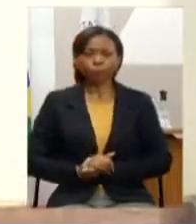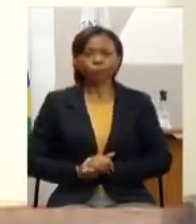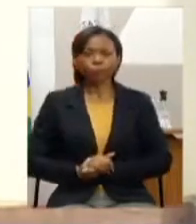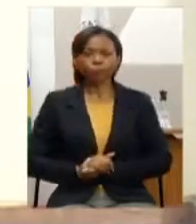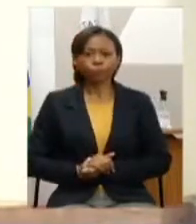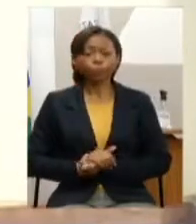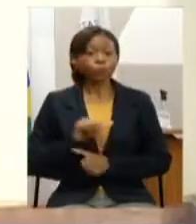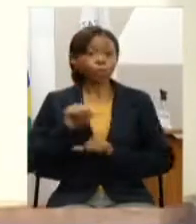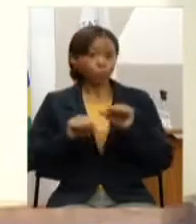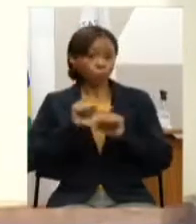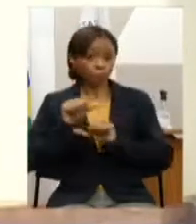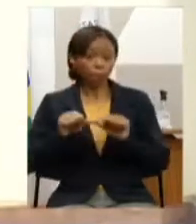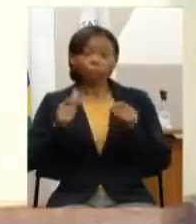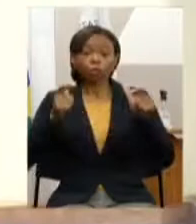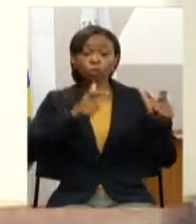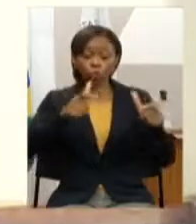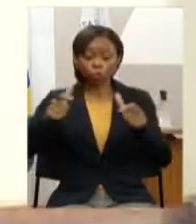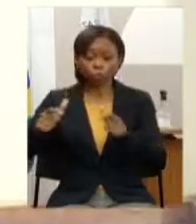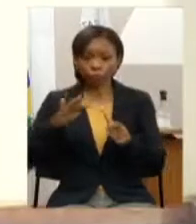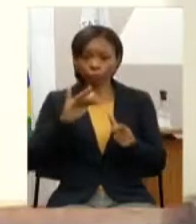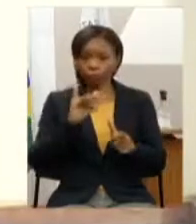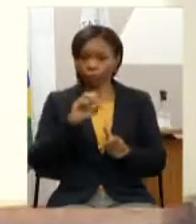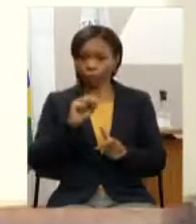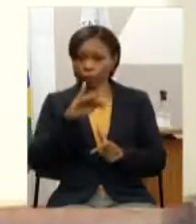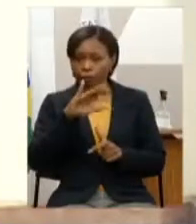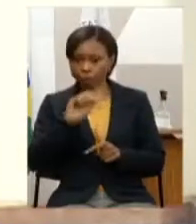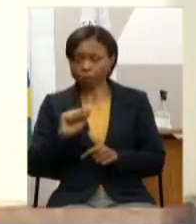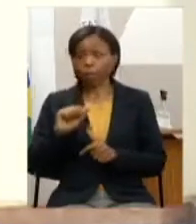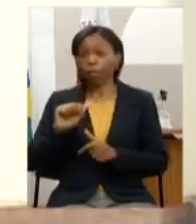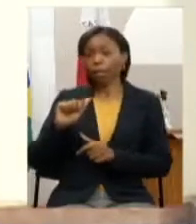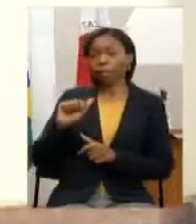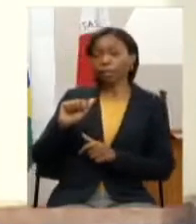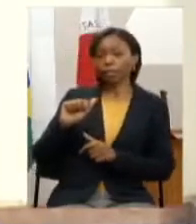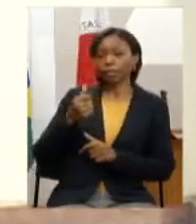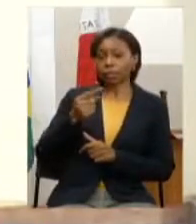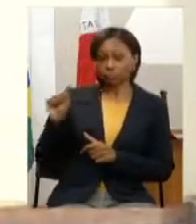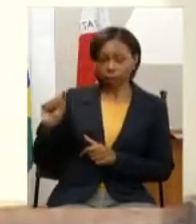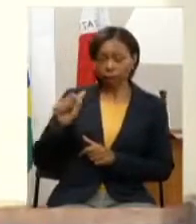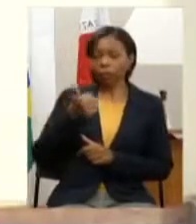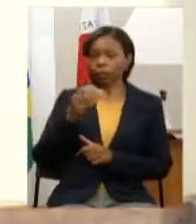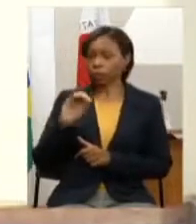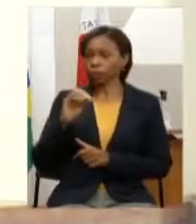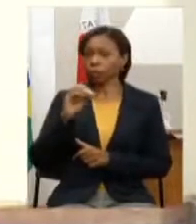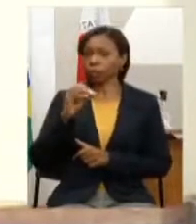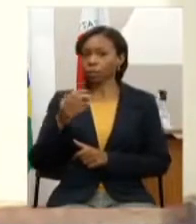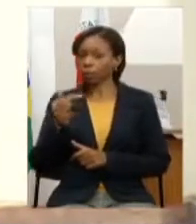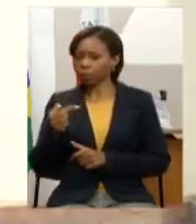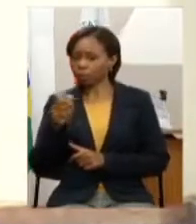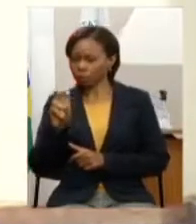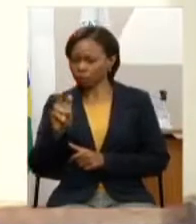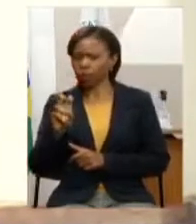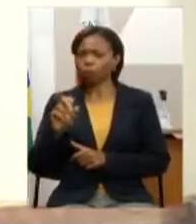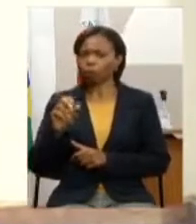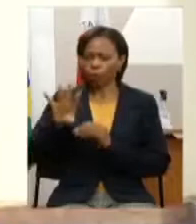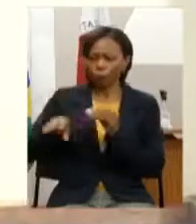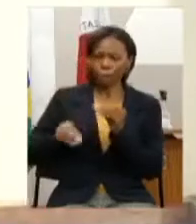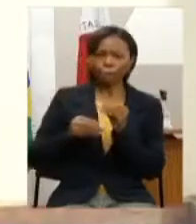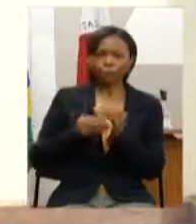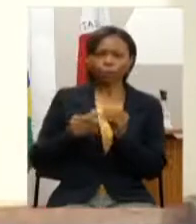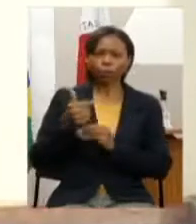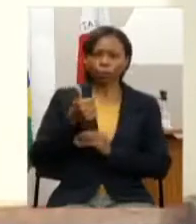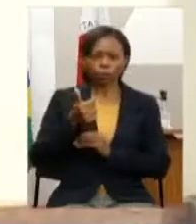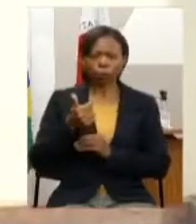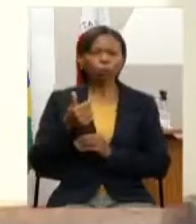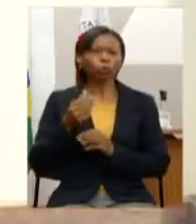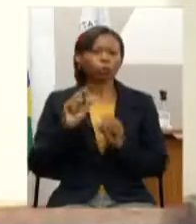alterar a meta física da ação 1075 na Feira da Agricultura Familiar acrescido 12 feiras realizadas com